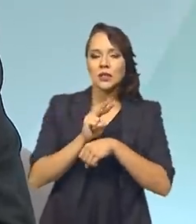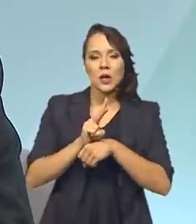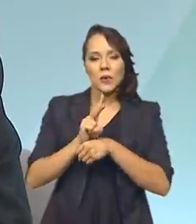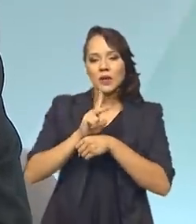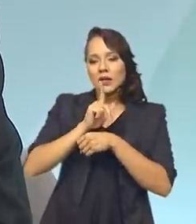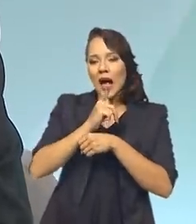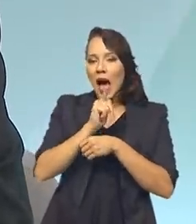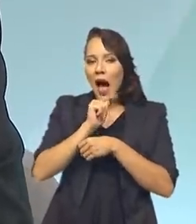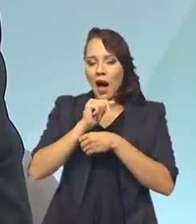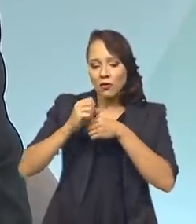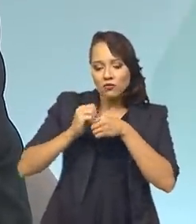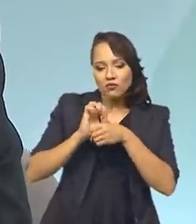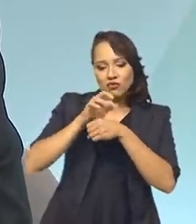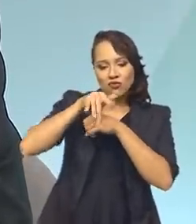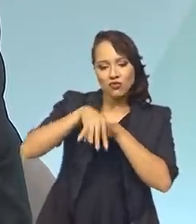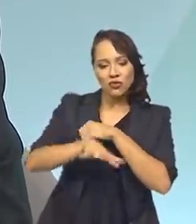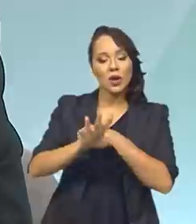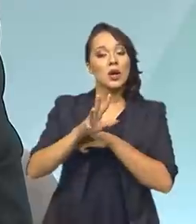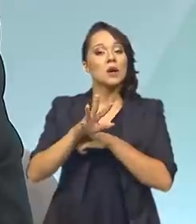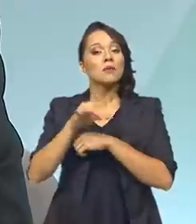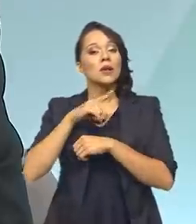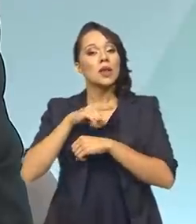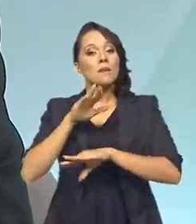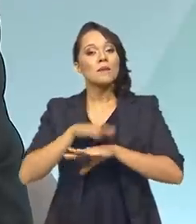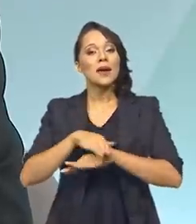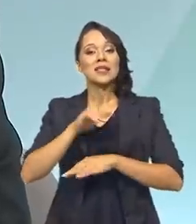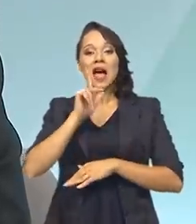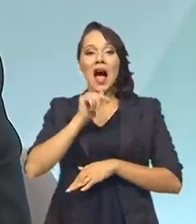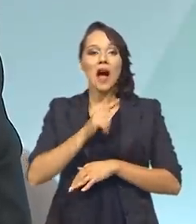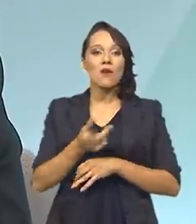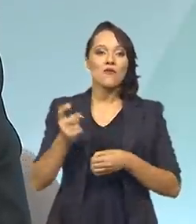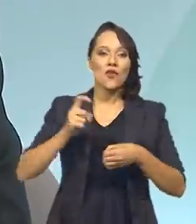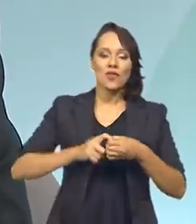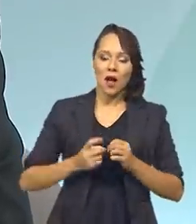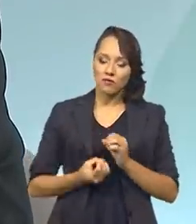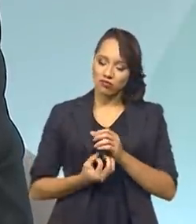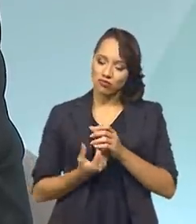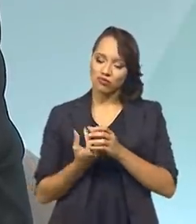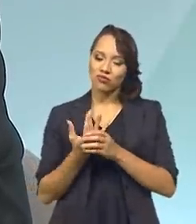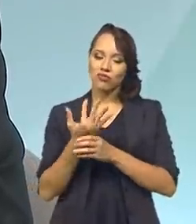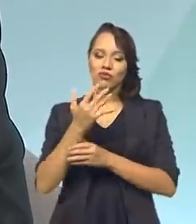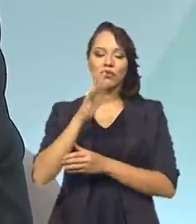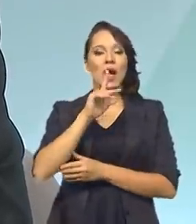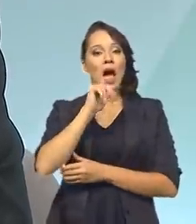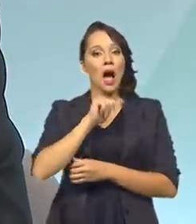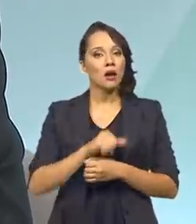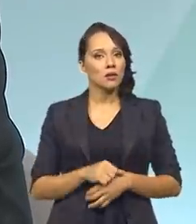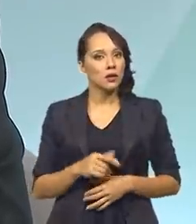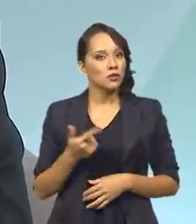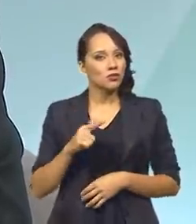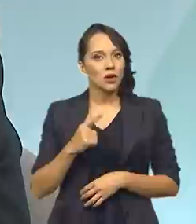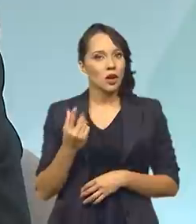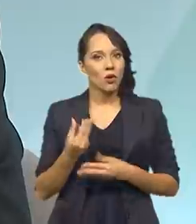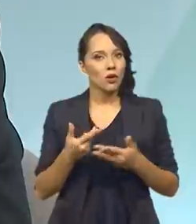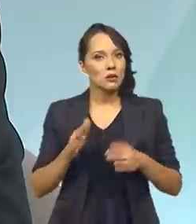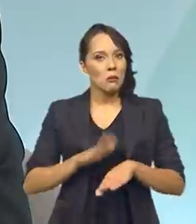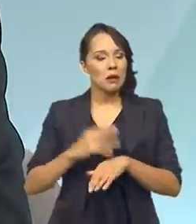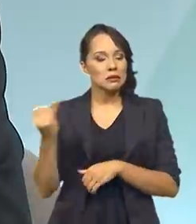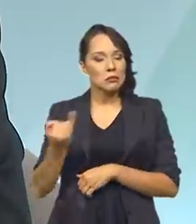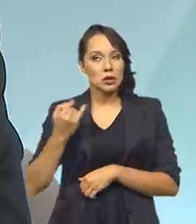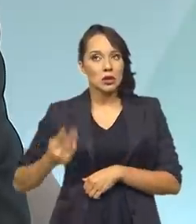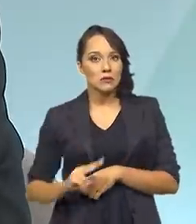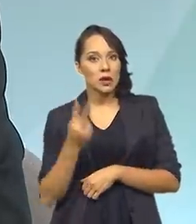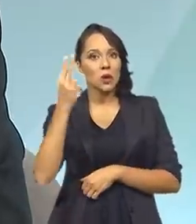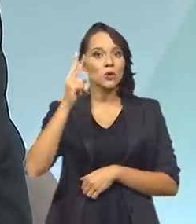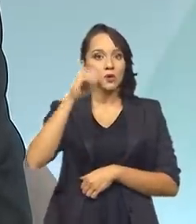nascentes, para literalmente produzirmos água, voltarmos a produzir água. Não há nada mais importante, mais valioso no nosso país